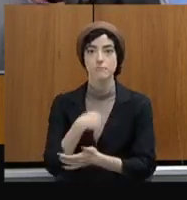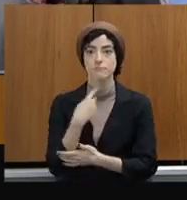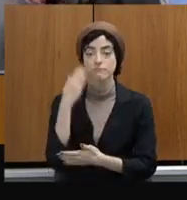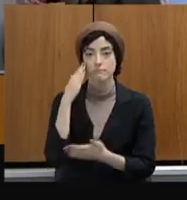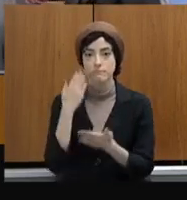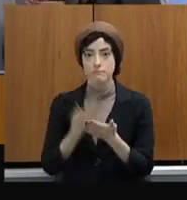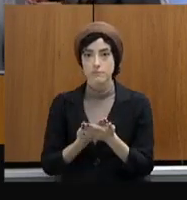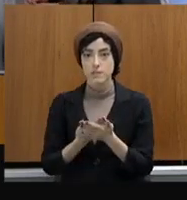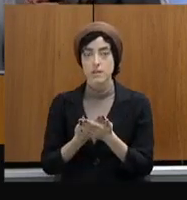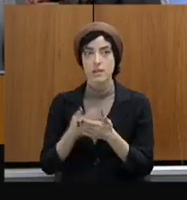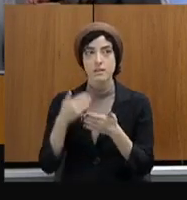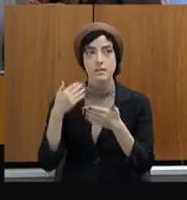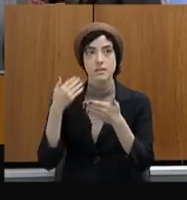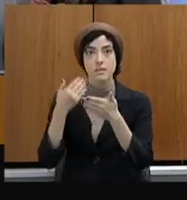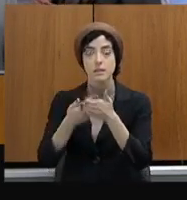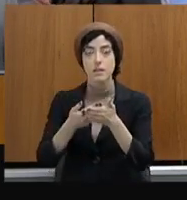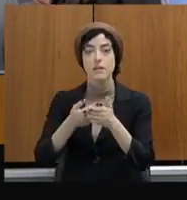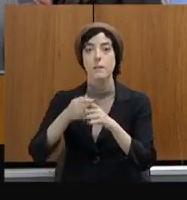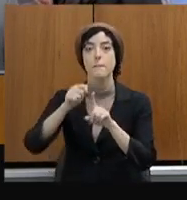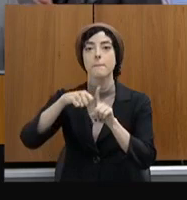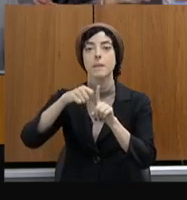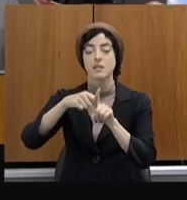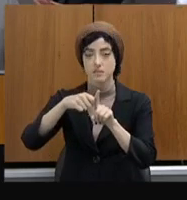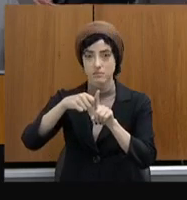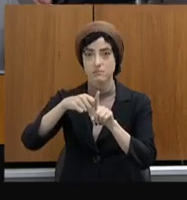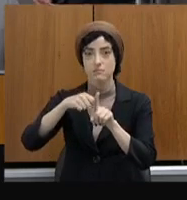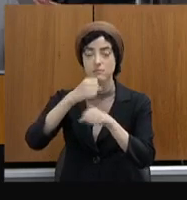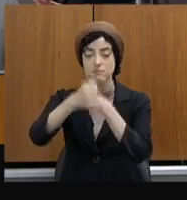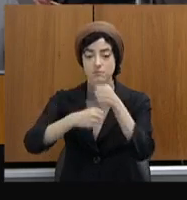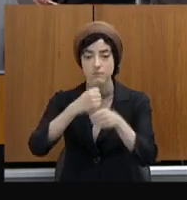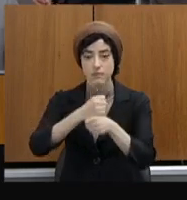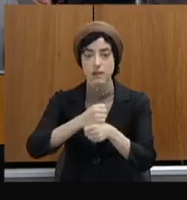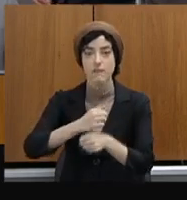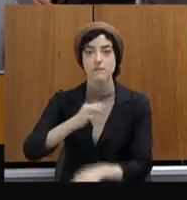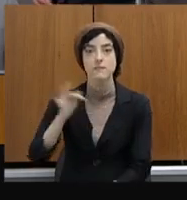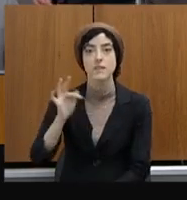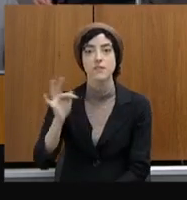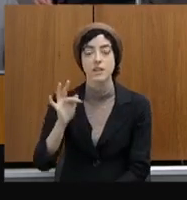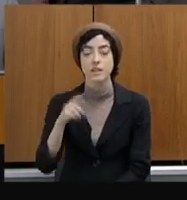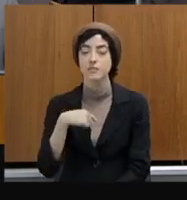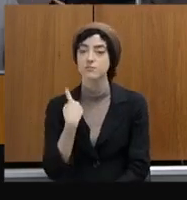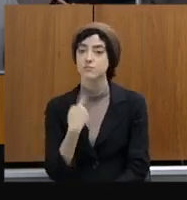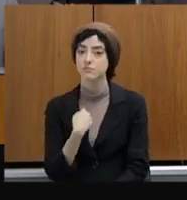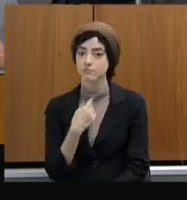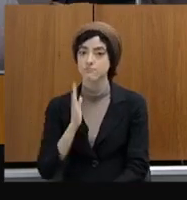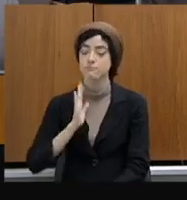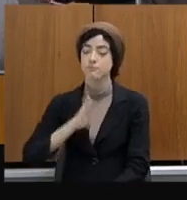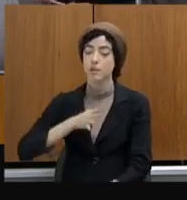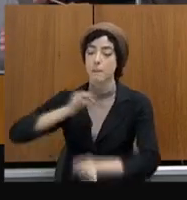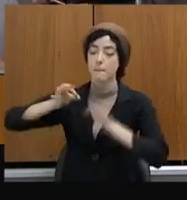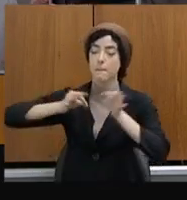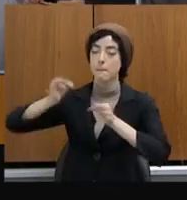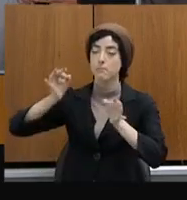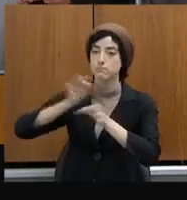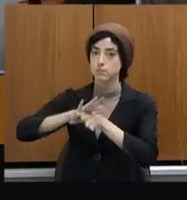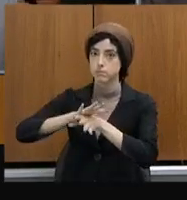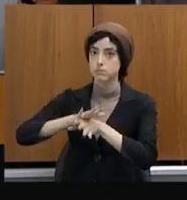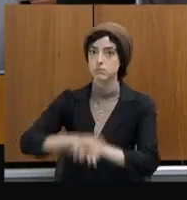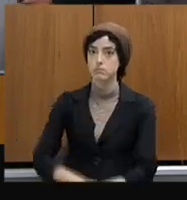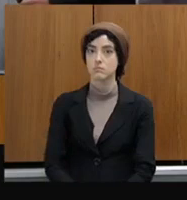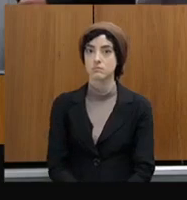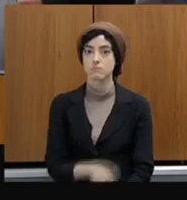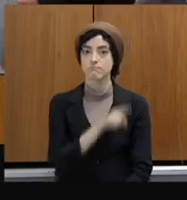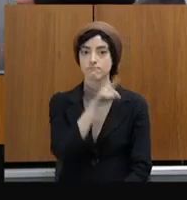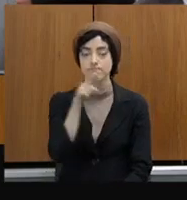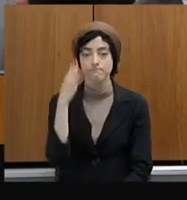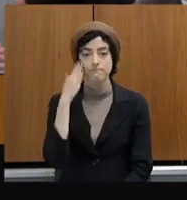nós tenhamos colocado realmente em ordem. Só para ter uma ideia, em 2021, nós